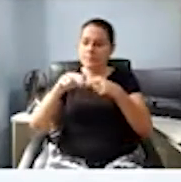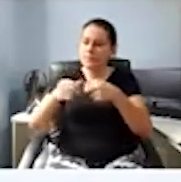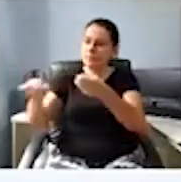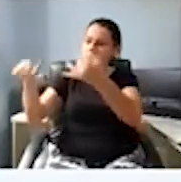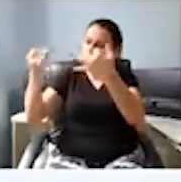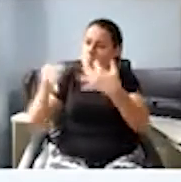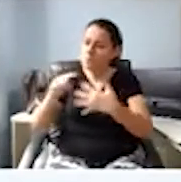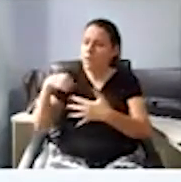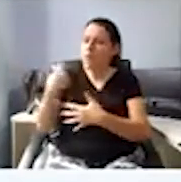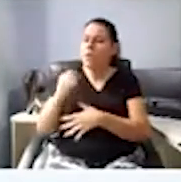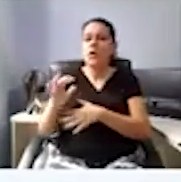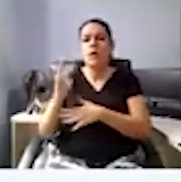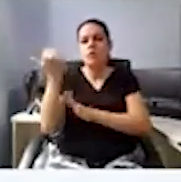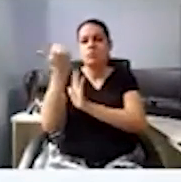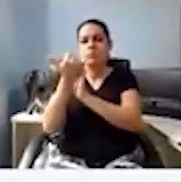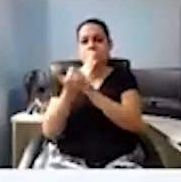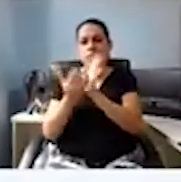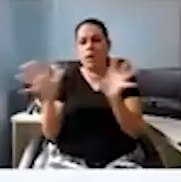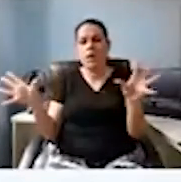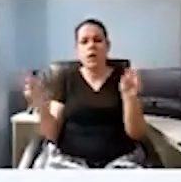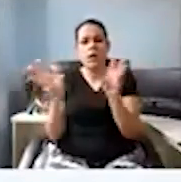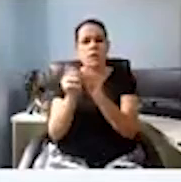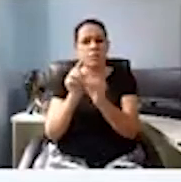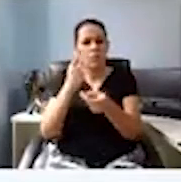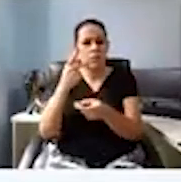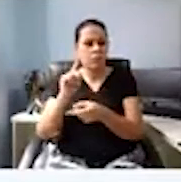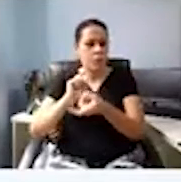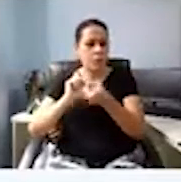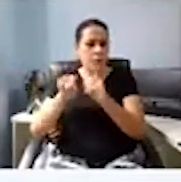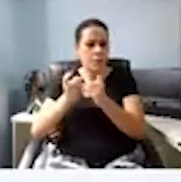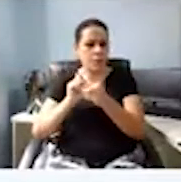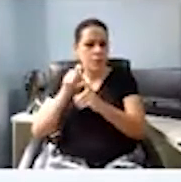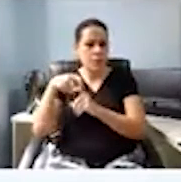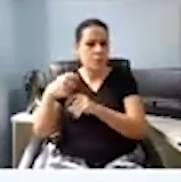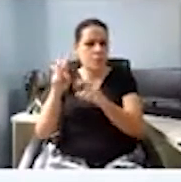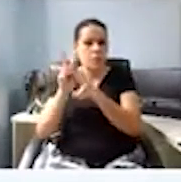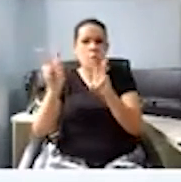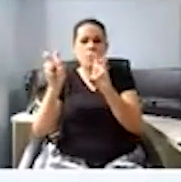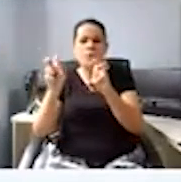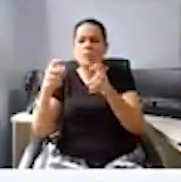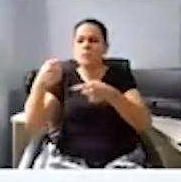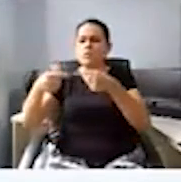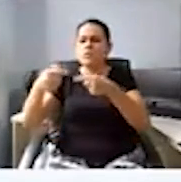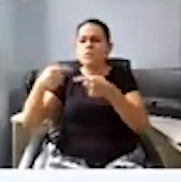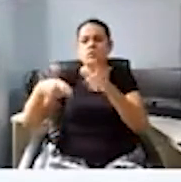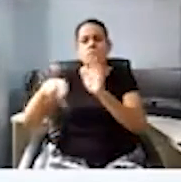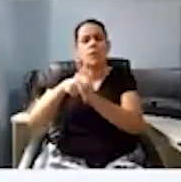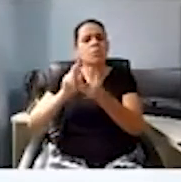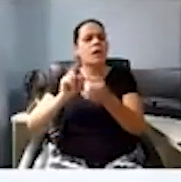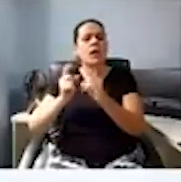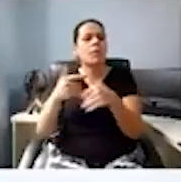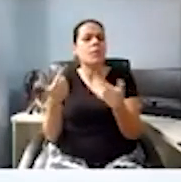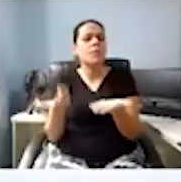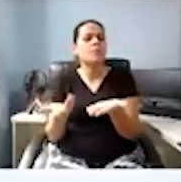aqui para nós um resumo rápido de que temas vocês abordaram nesse encontro.